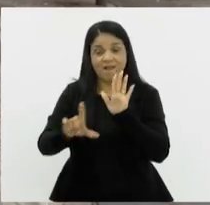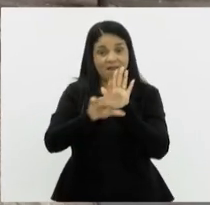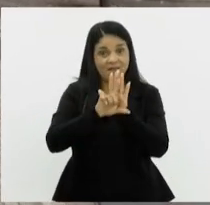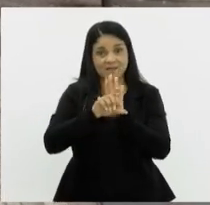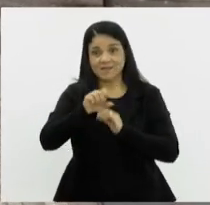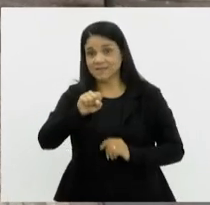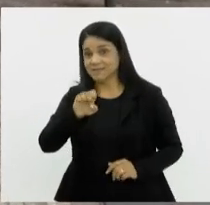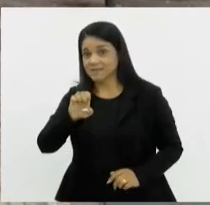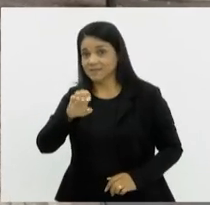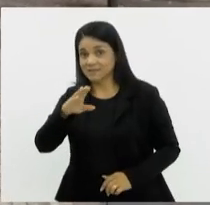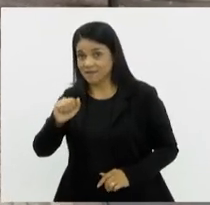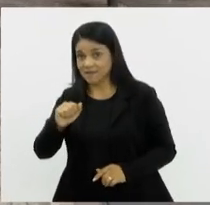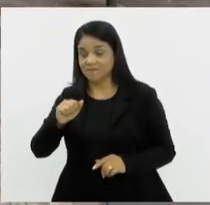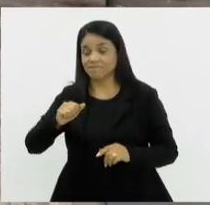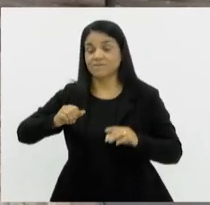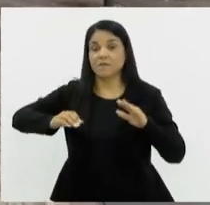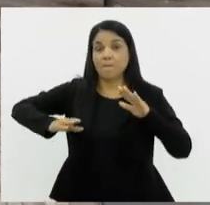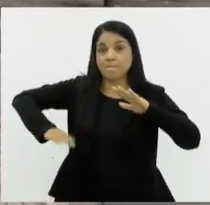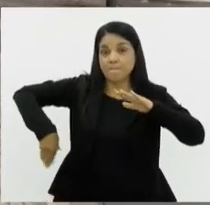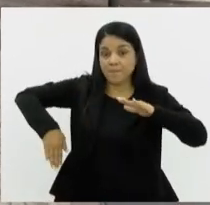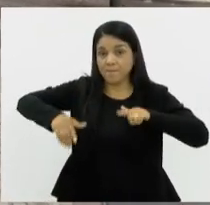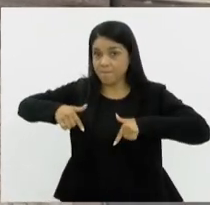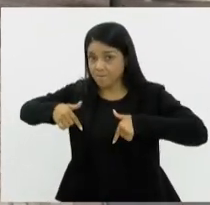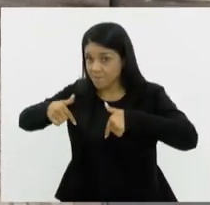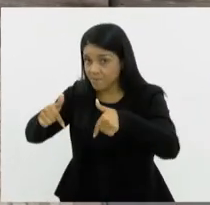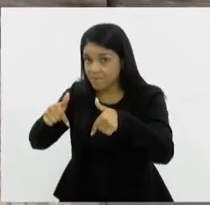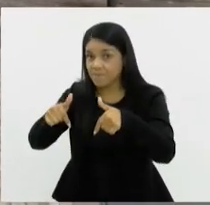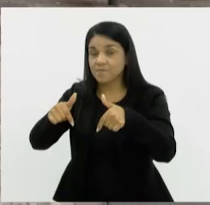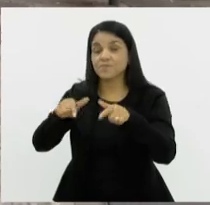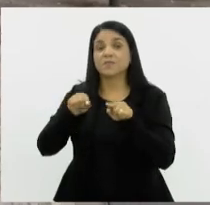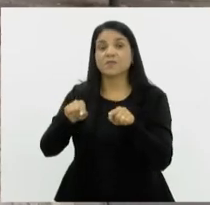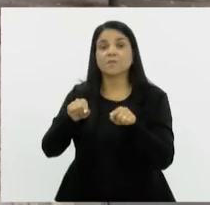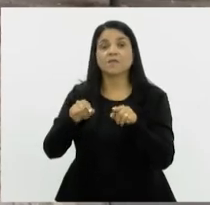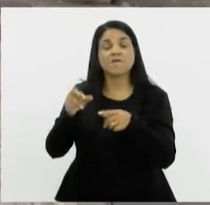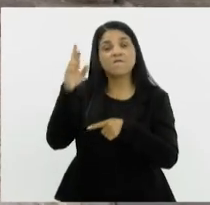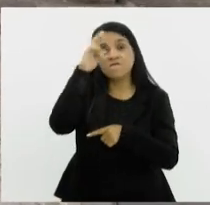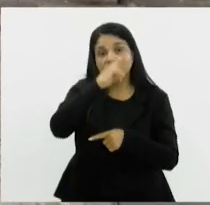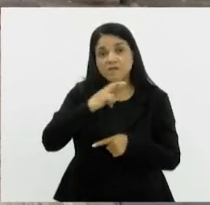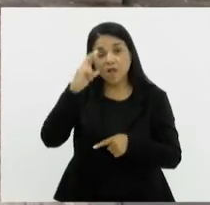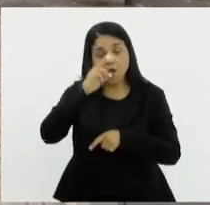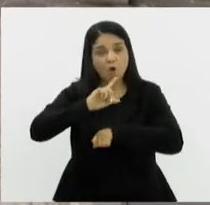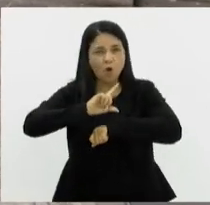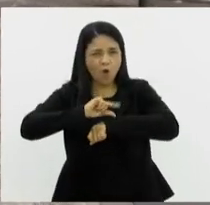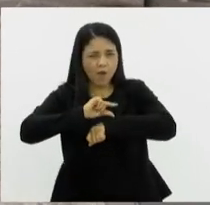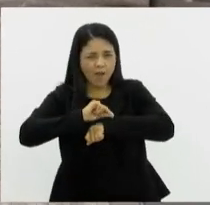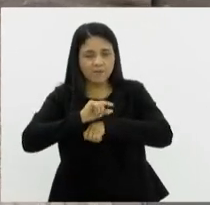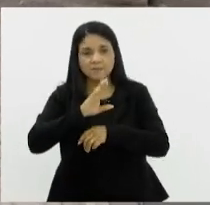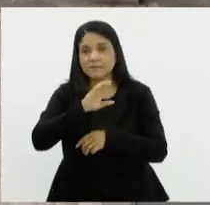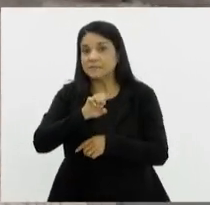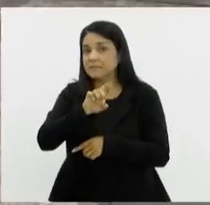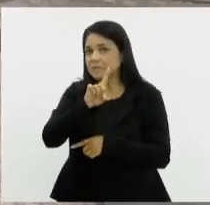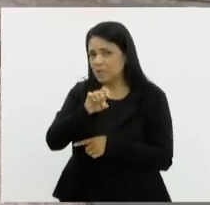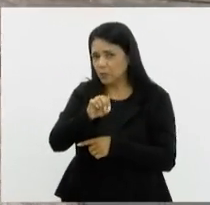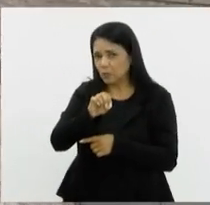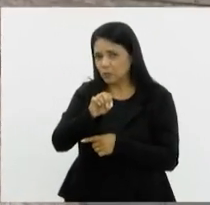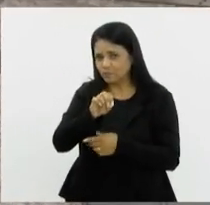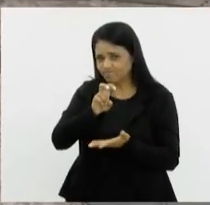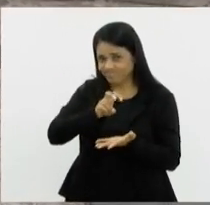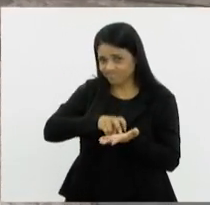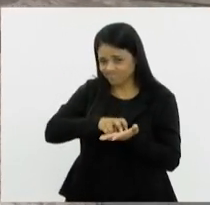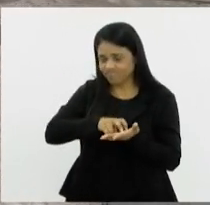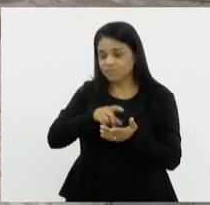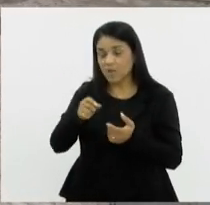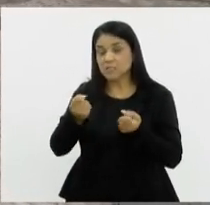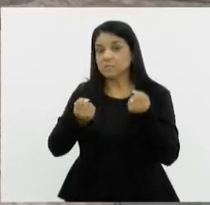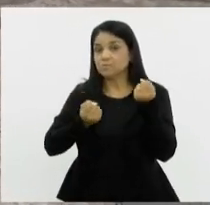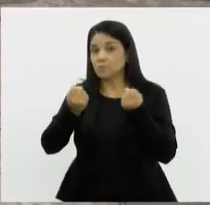Operação Praia, que a gente bota as fiscalizações num horário mais cedo, que é para pegar esses motoristas,